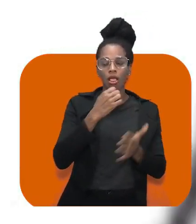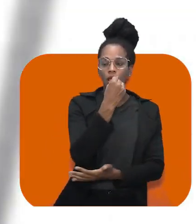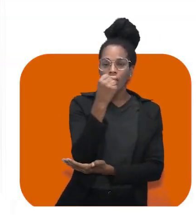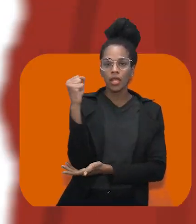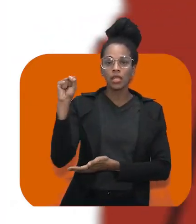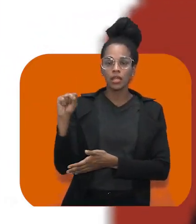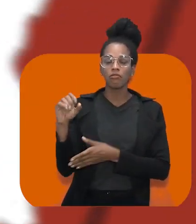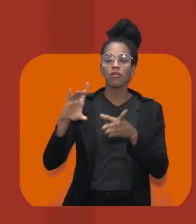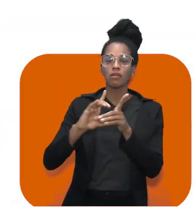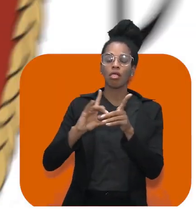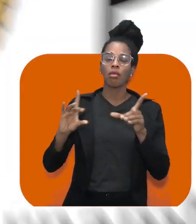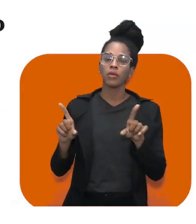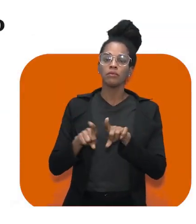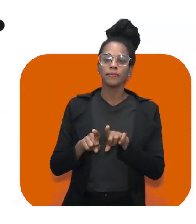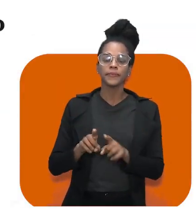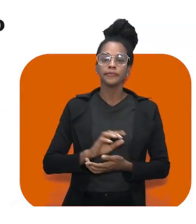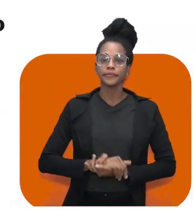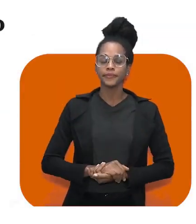Ministério Público de Pernambuco Música Música Música Música Obrigado.